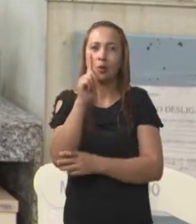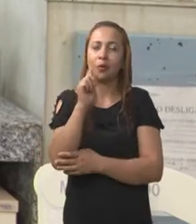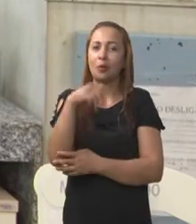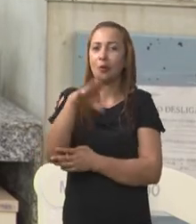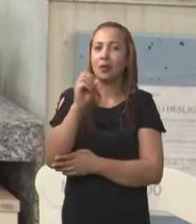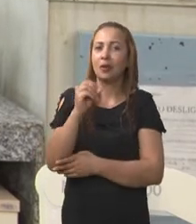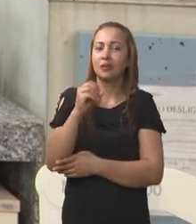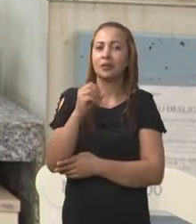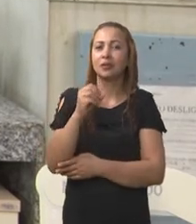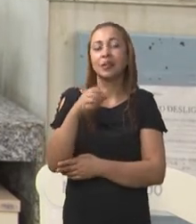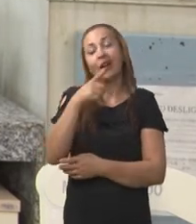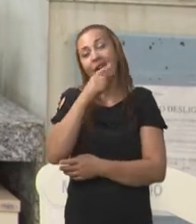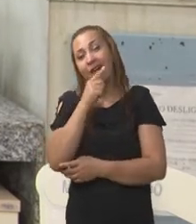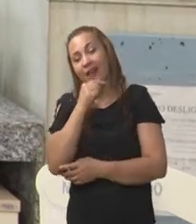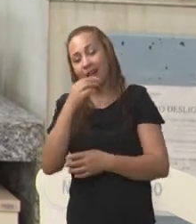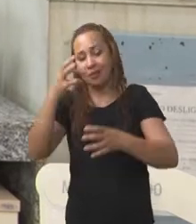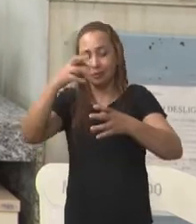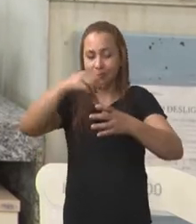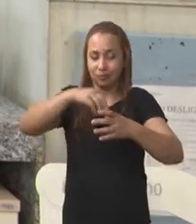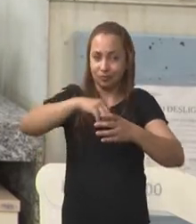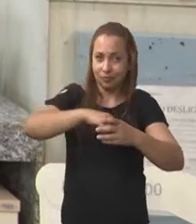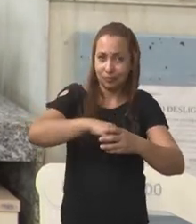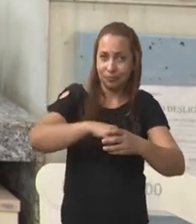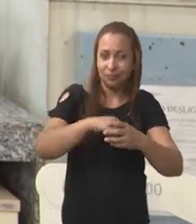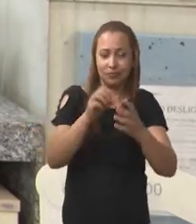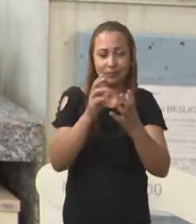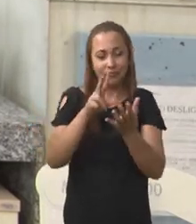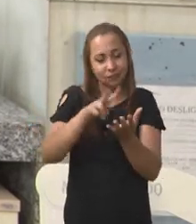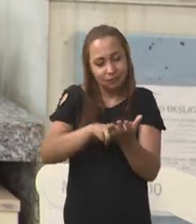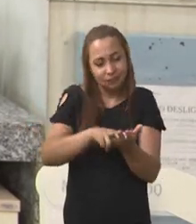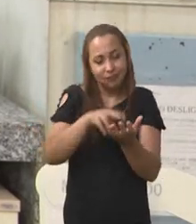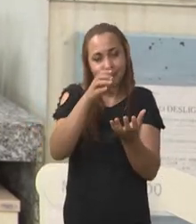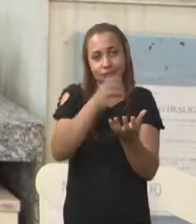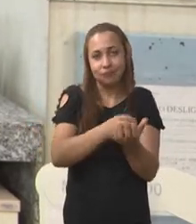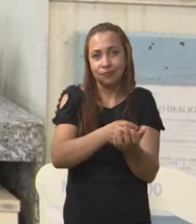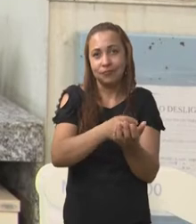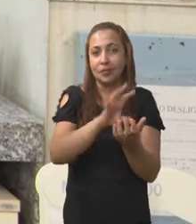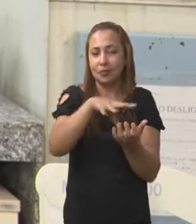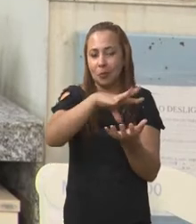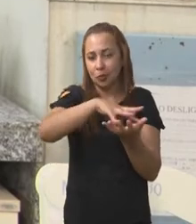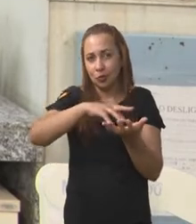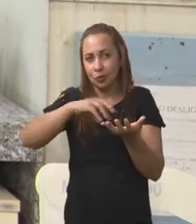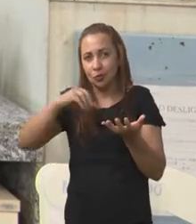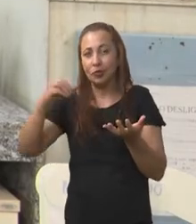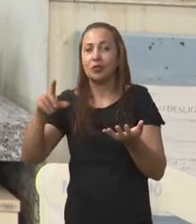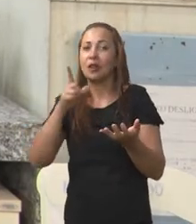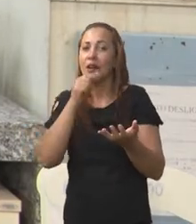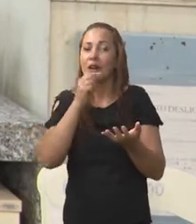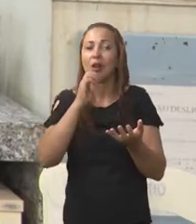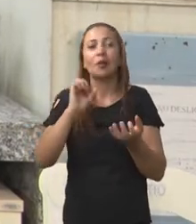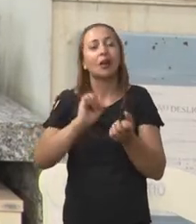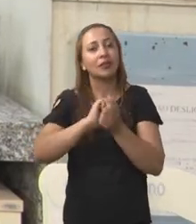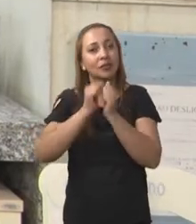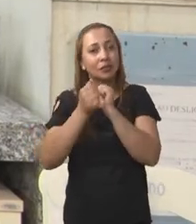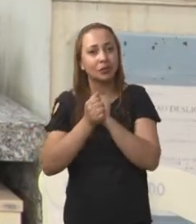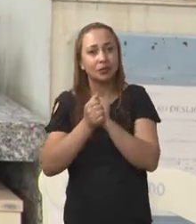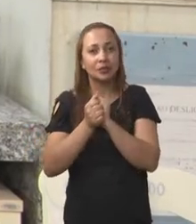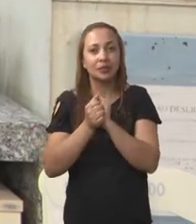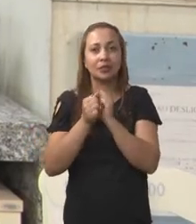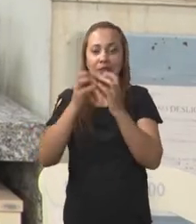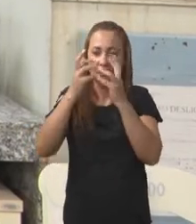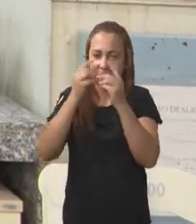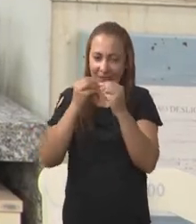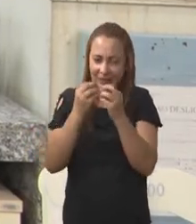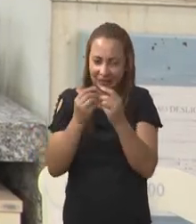desidrata, a gente retira a água, porque o cogumelo tem alto teor de umidade, e associado a isso daí, a gente tritura,